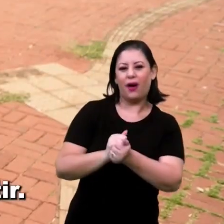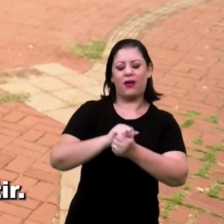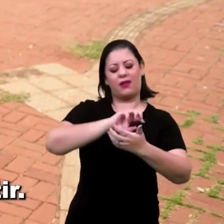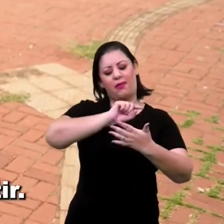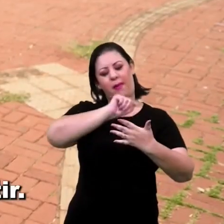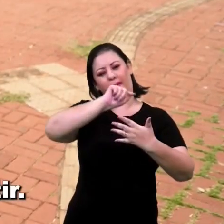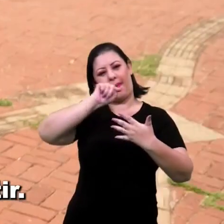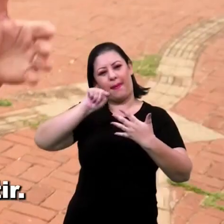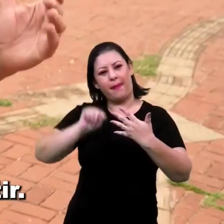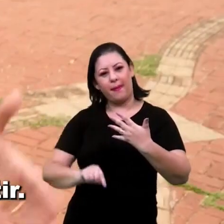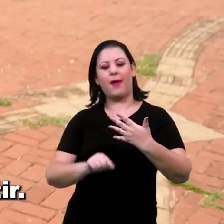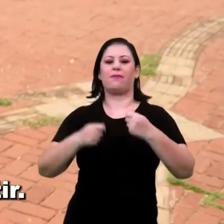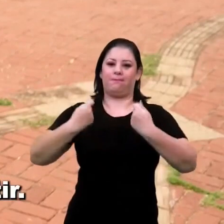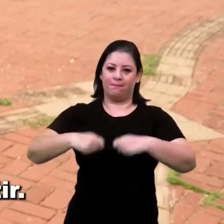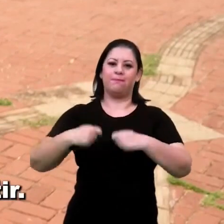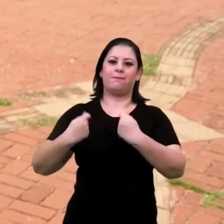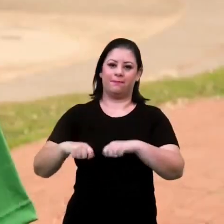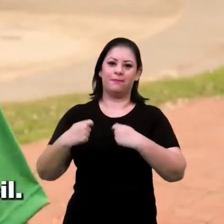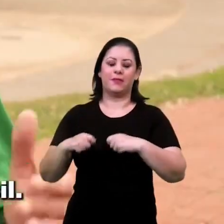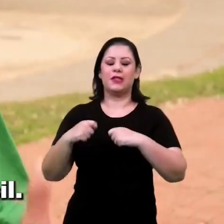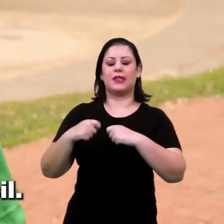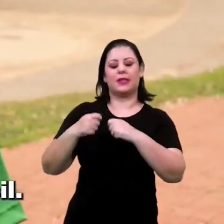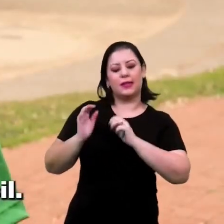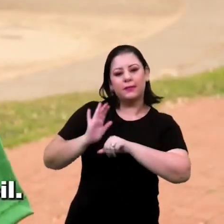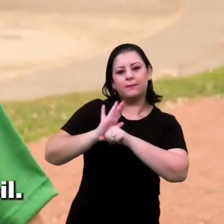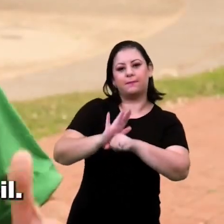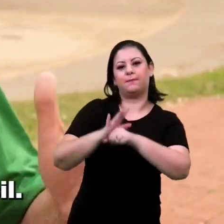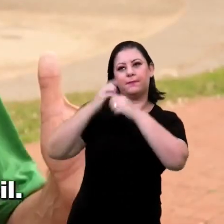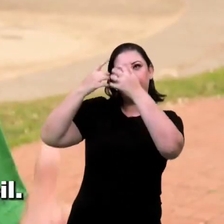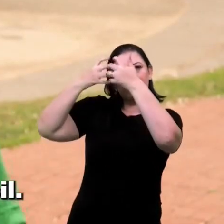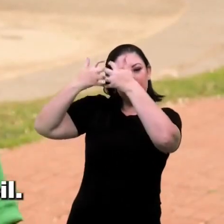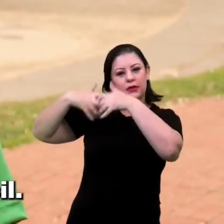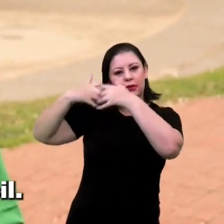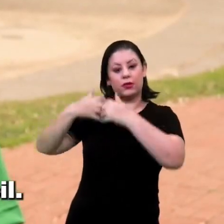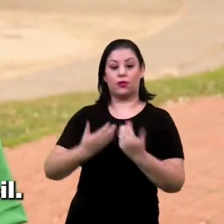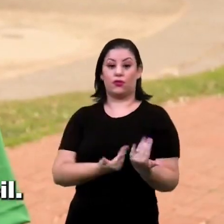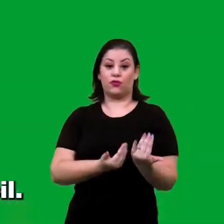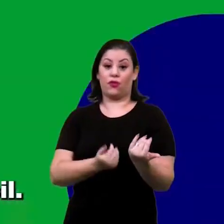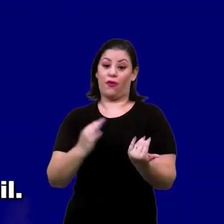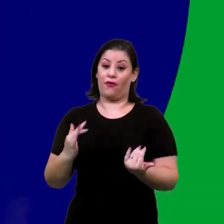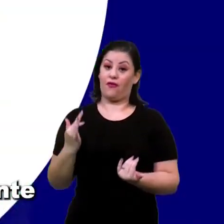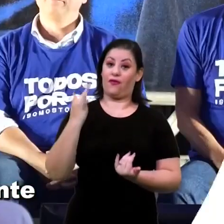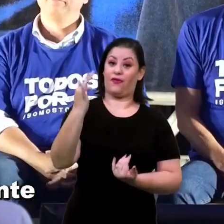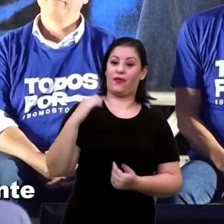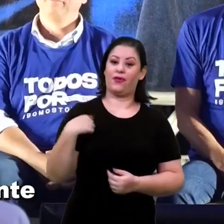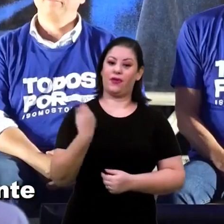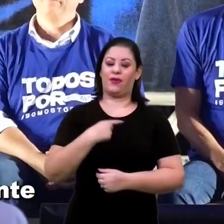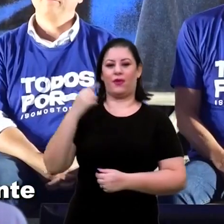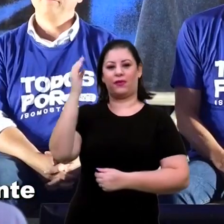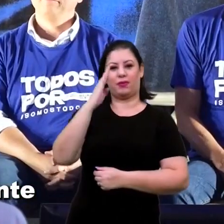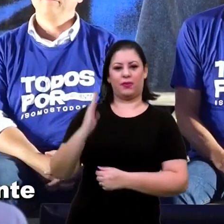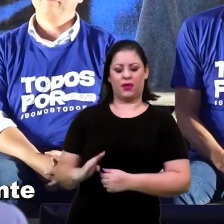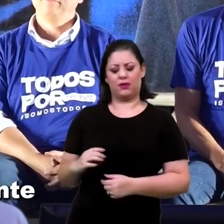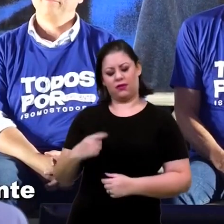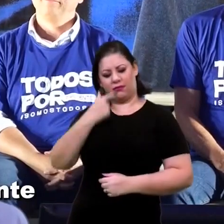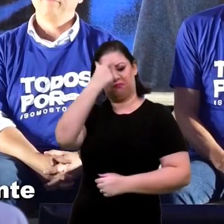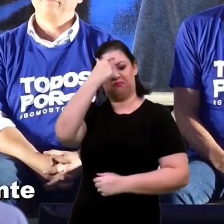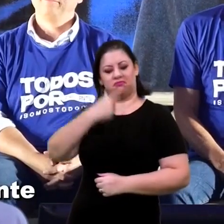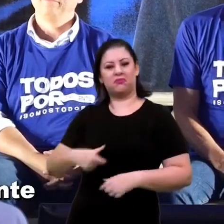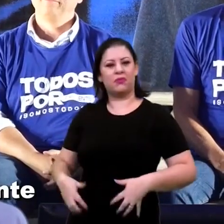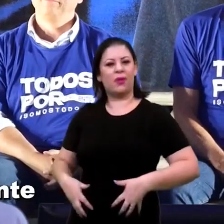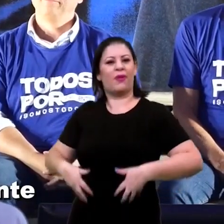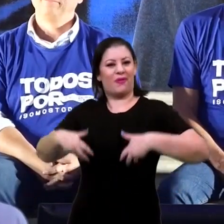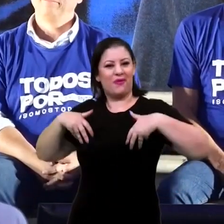diversas atividades que os façam refletir. Os jovens serão o futuro do nosso Brasil. Eu tenho muito orgulho de ser de